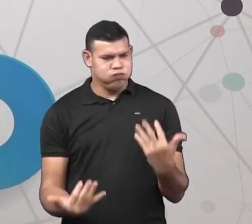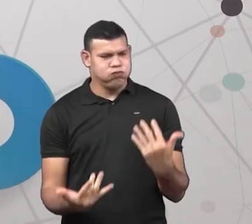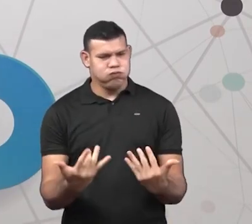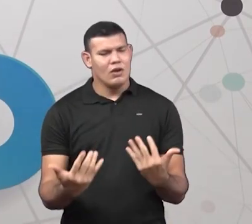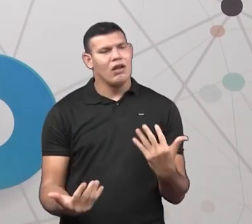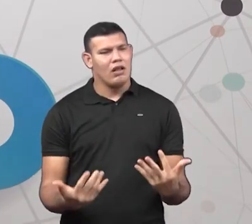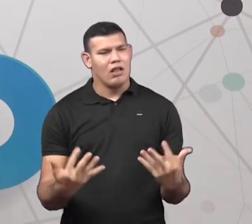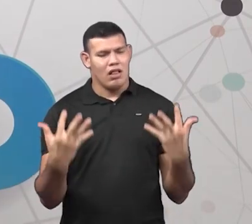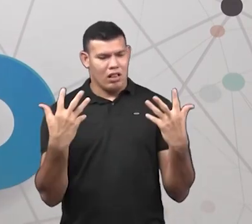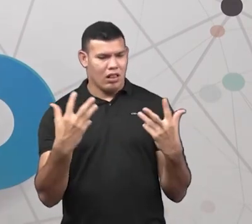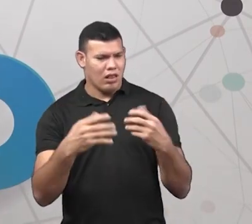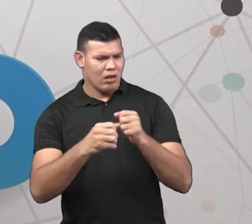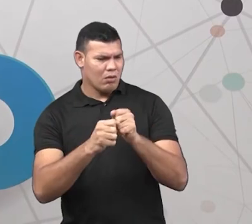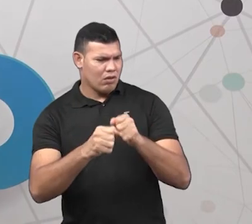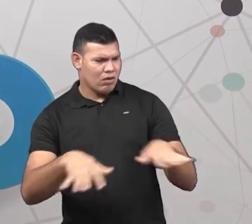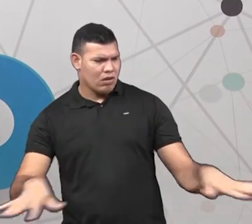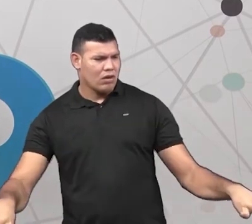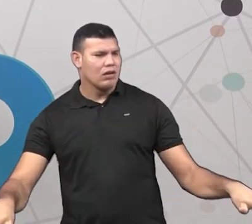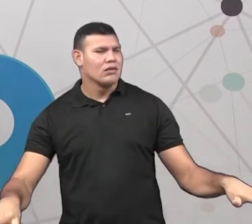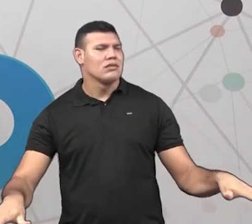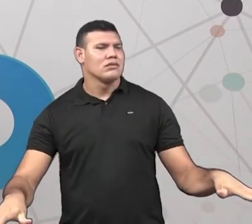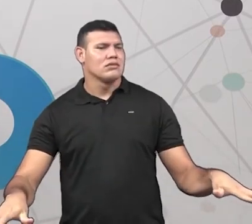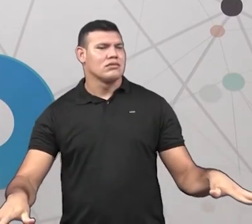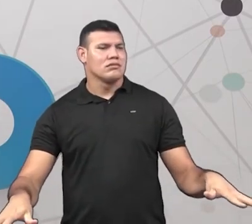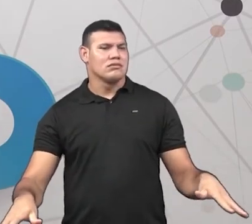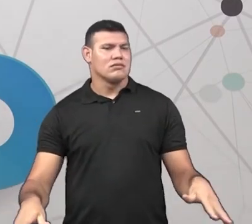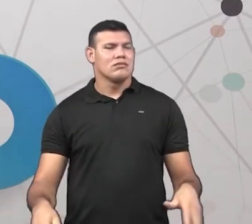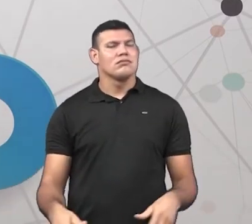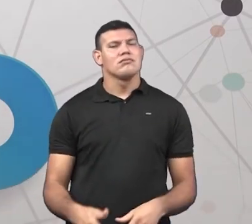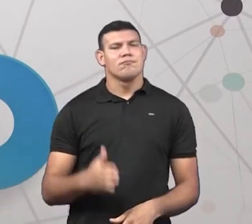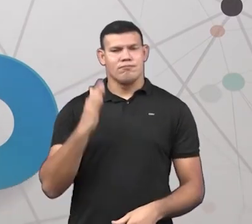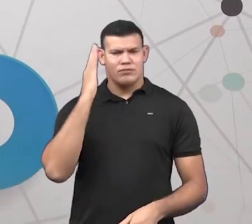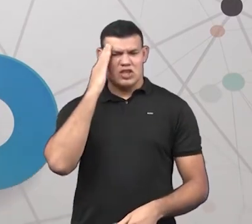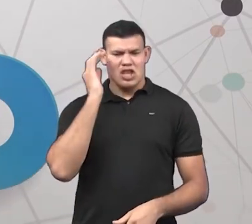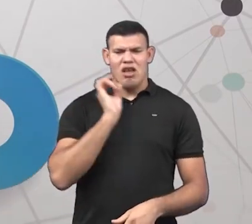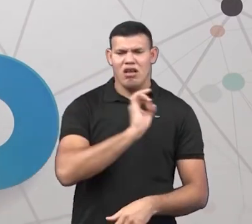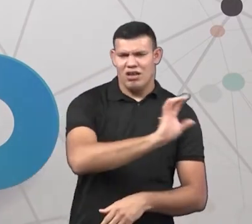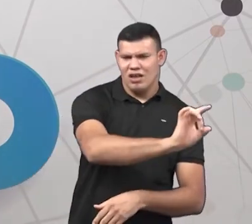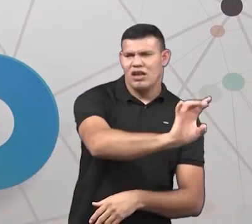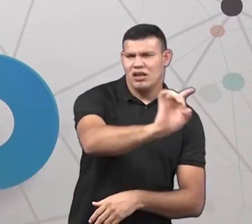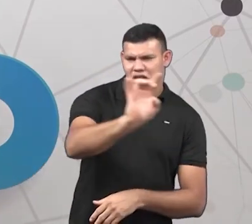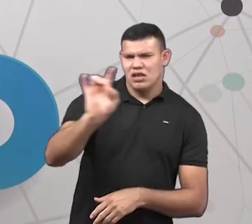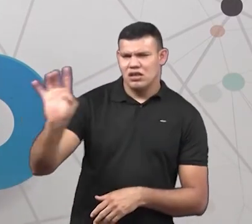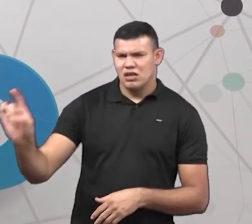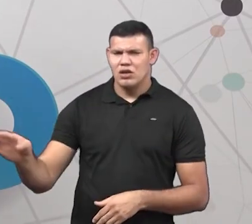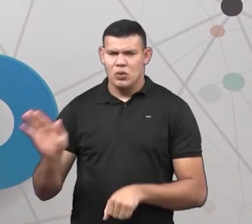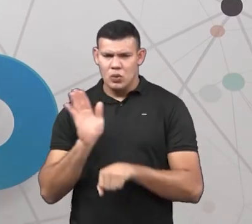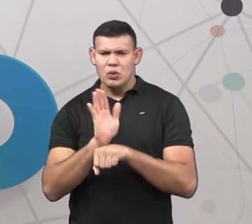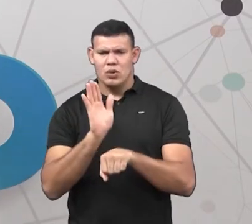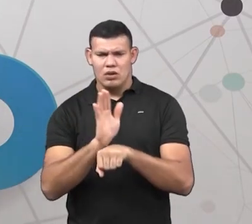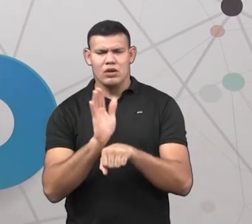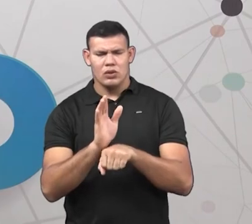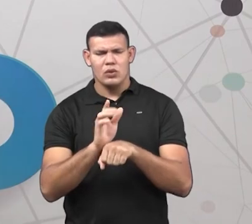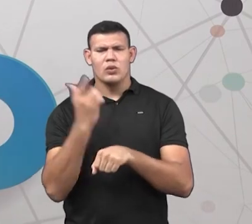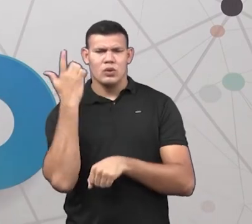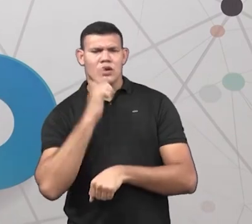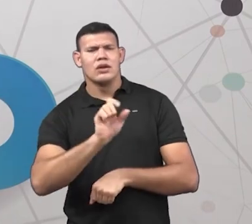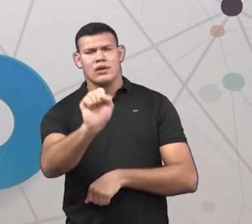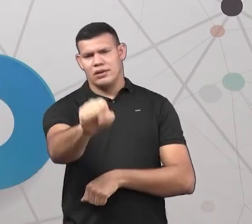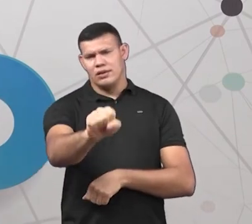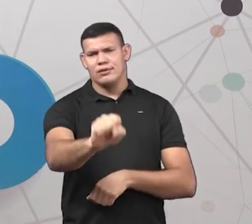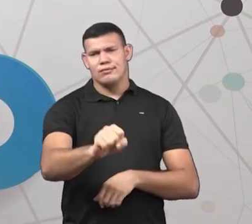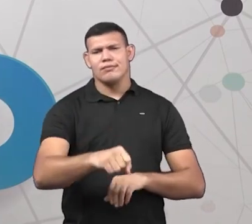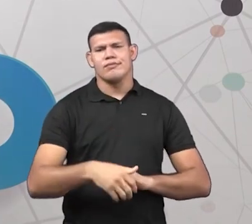fizesse a sua, esse incêndio rapidinho acabaria. Então, eu deixo essa frase pra vocês. Façam.